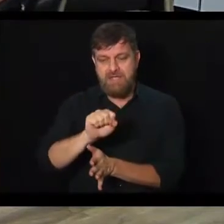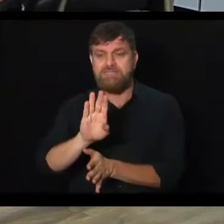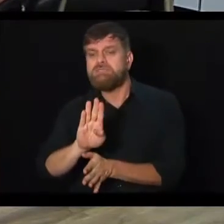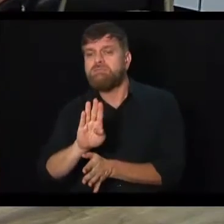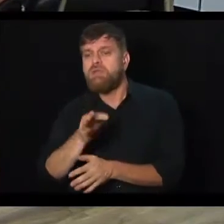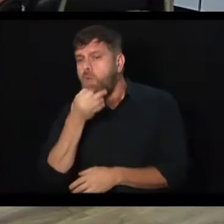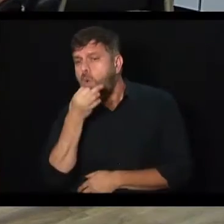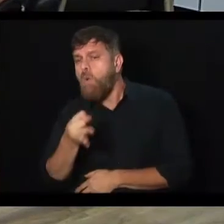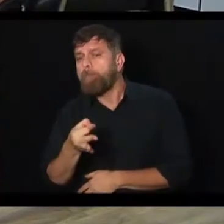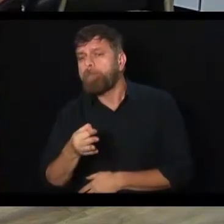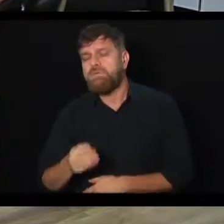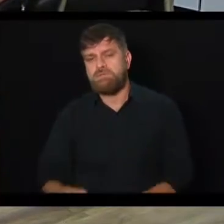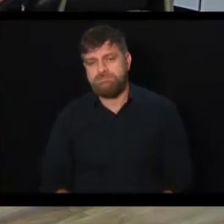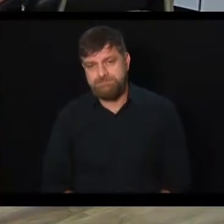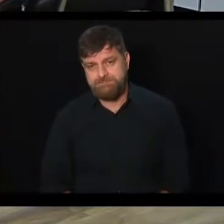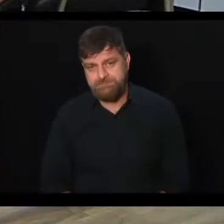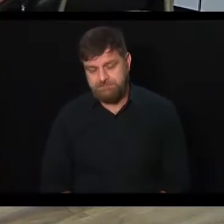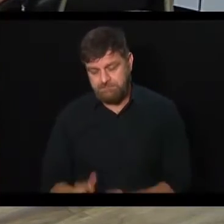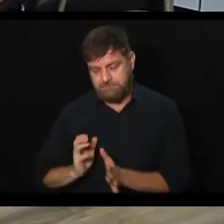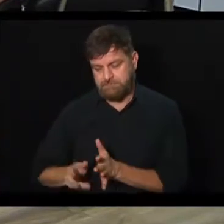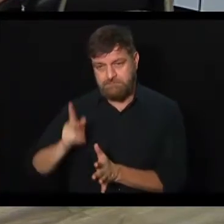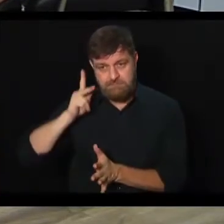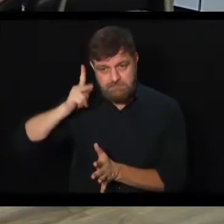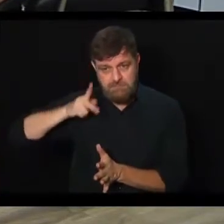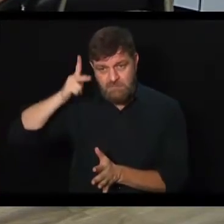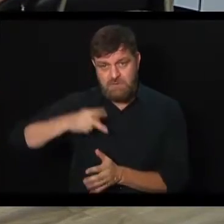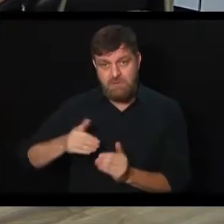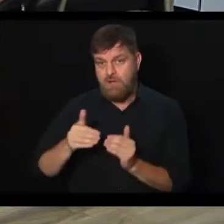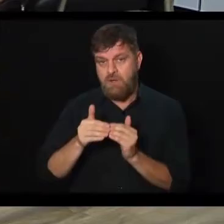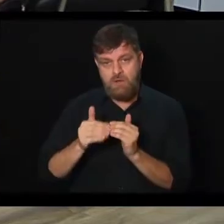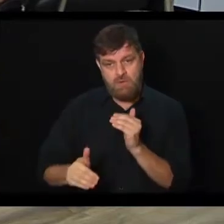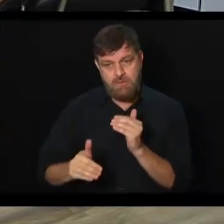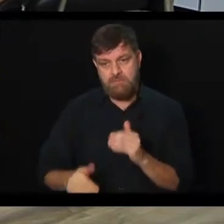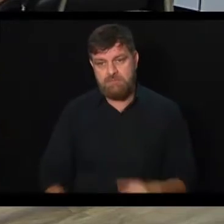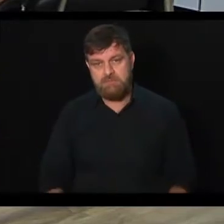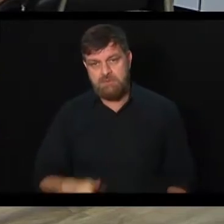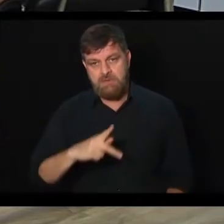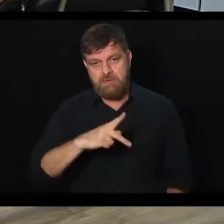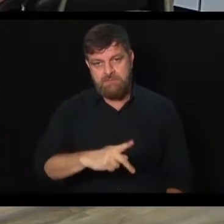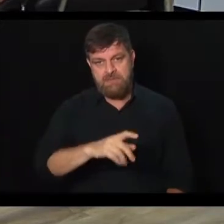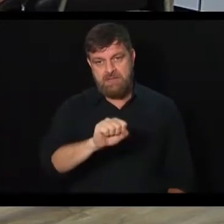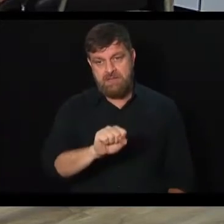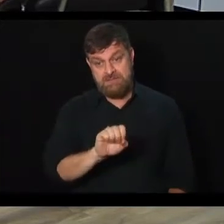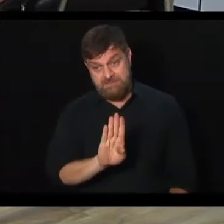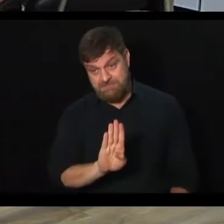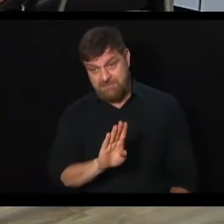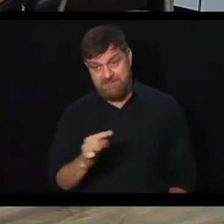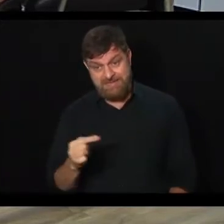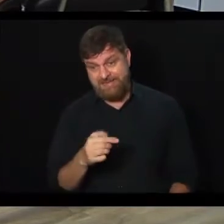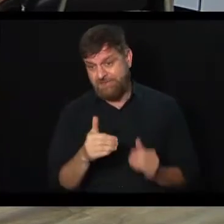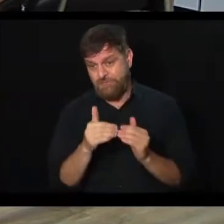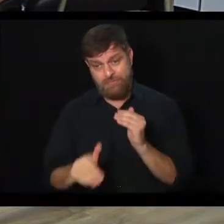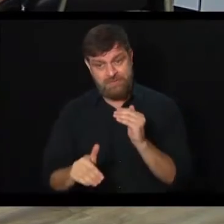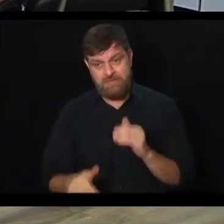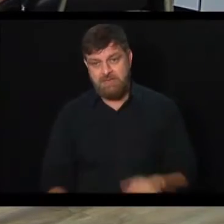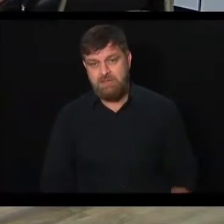Qual é? Olha, o PSB, ele é contrário. Como a partida de esquerda, lá centro-esquerda, ele é contrário. Mas o PSB